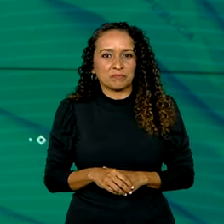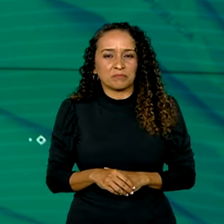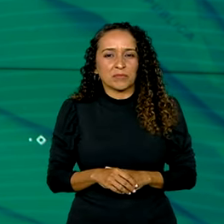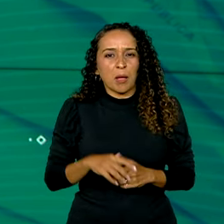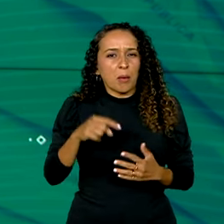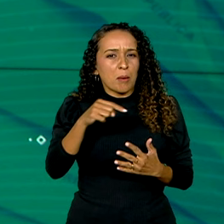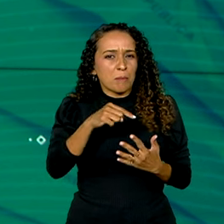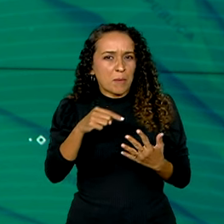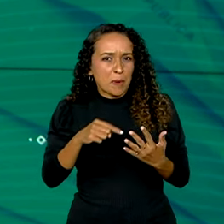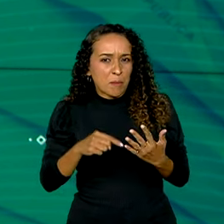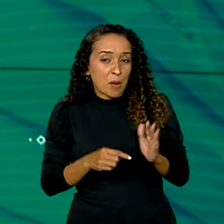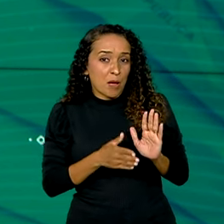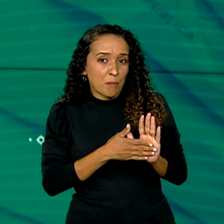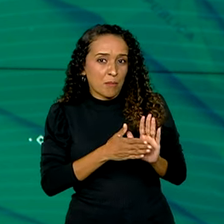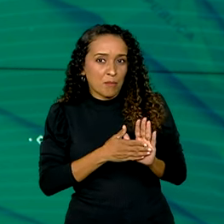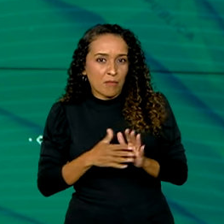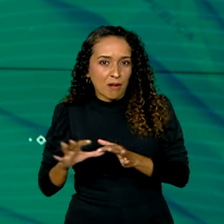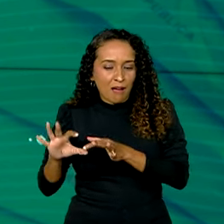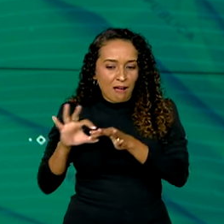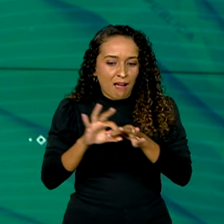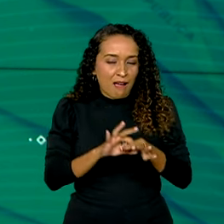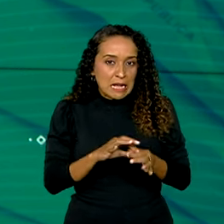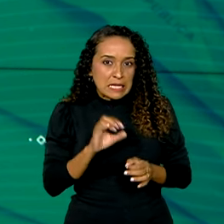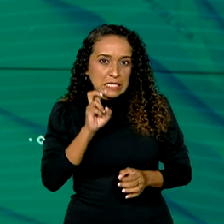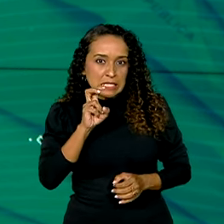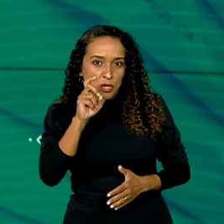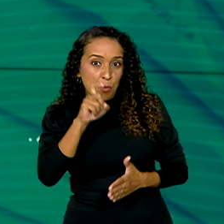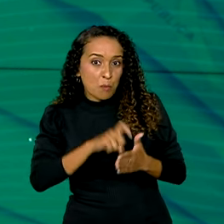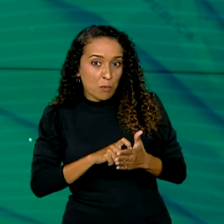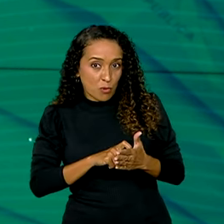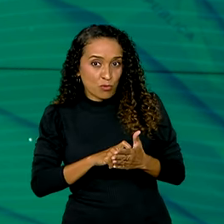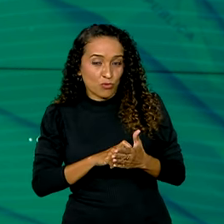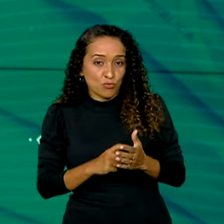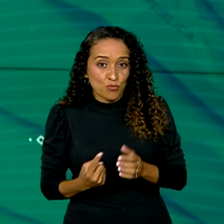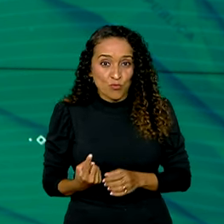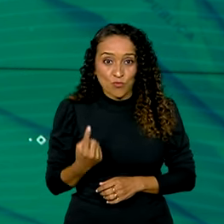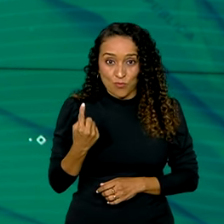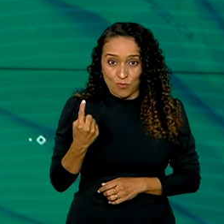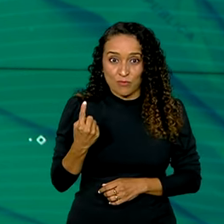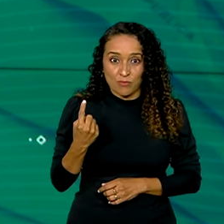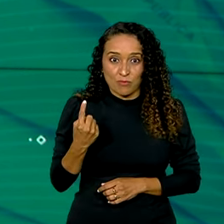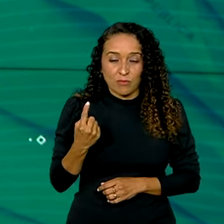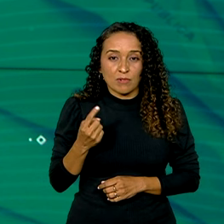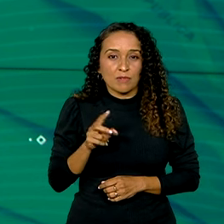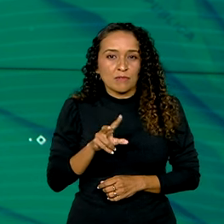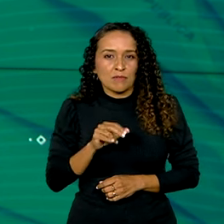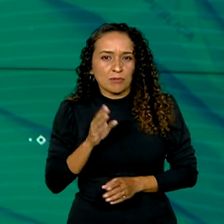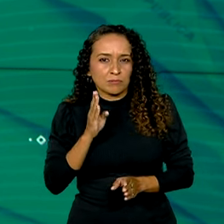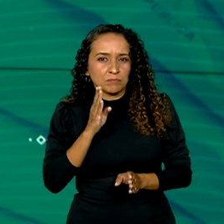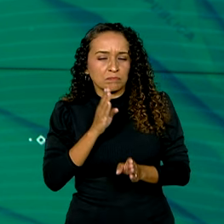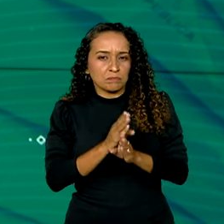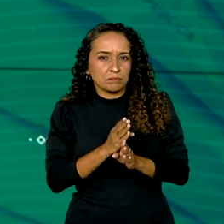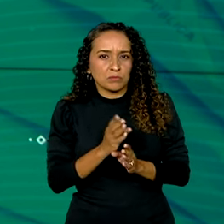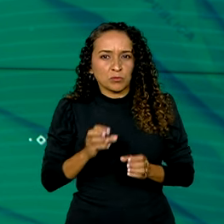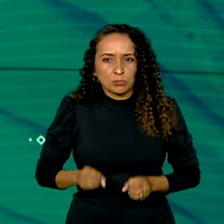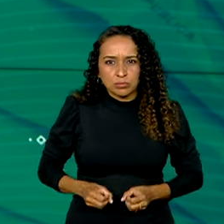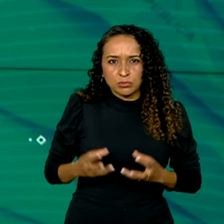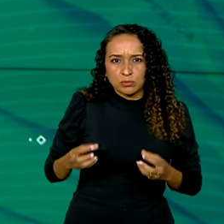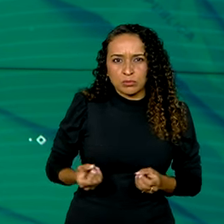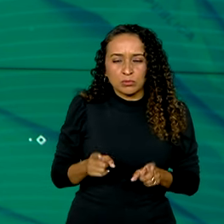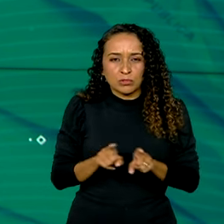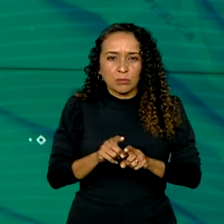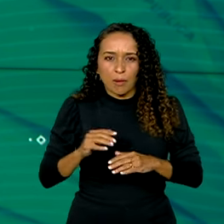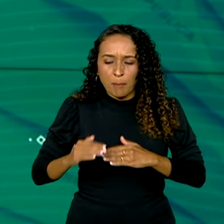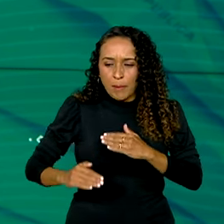Dentre outros pontos, a proposta unifica cinco impostos em apenas um que vai incidir sobre o consumo e vai ser